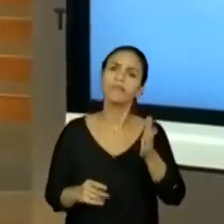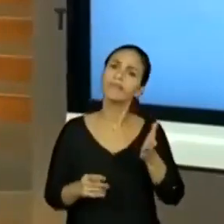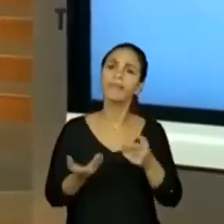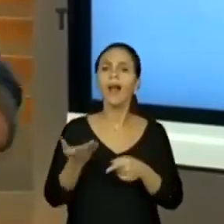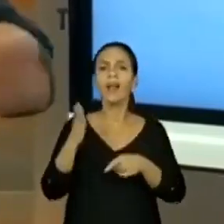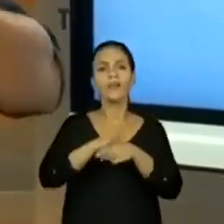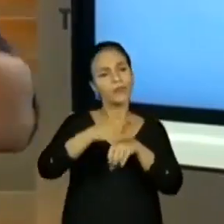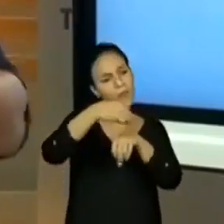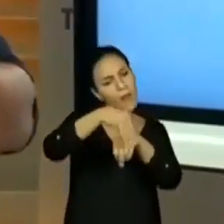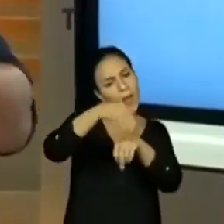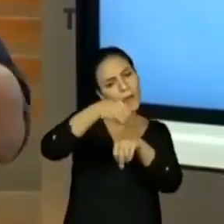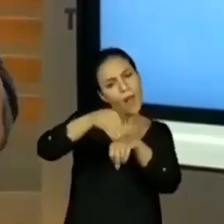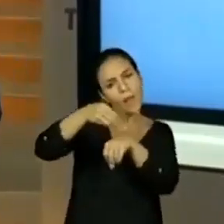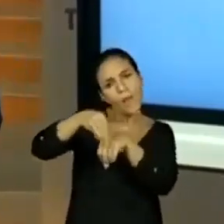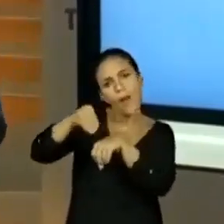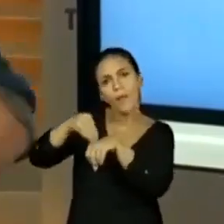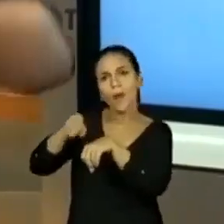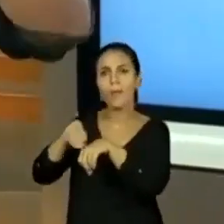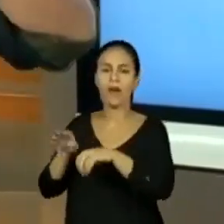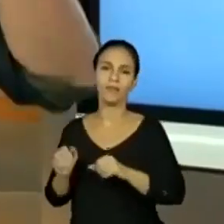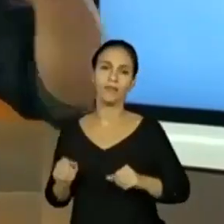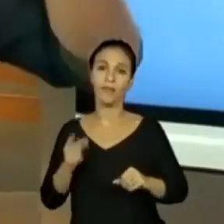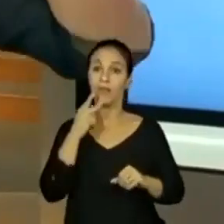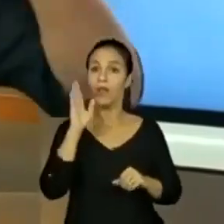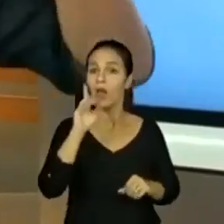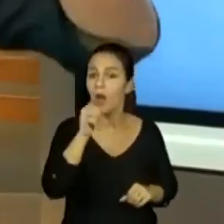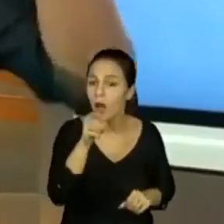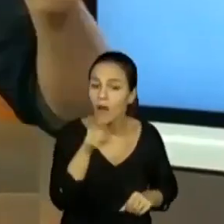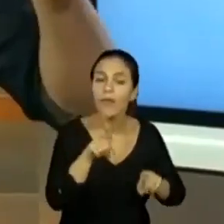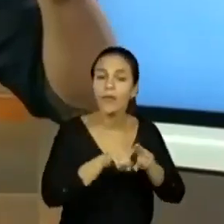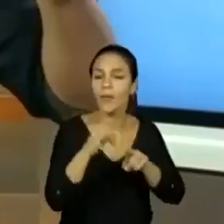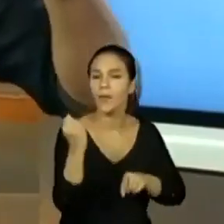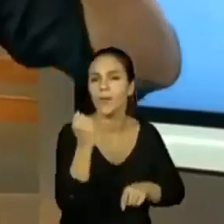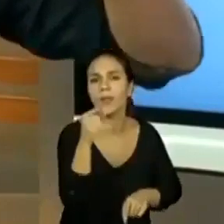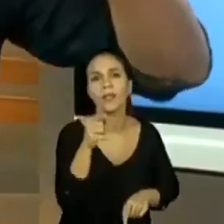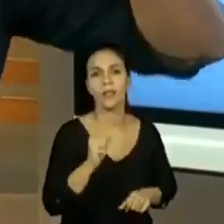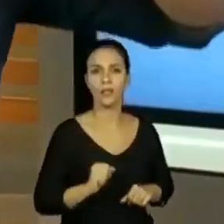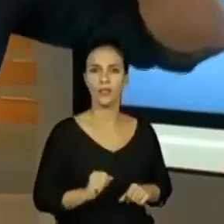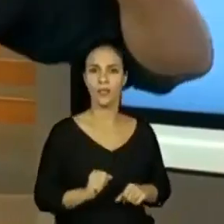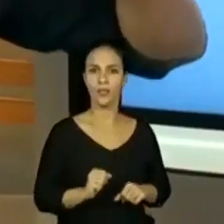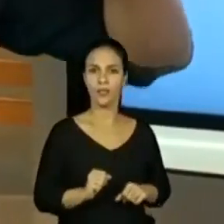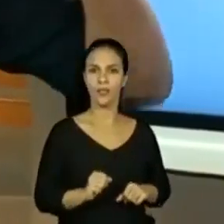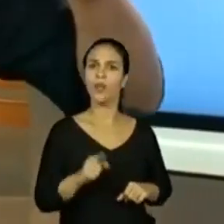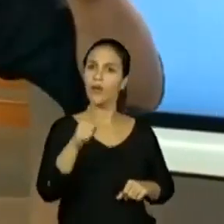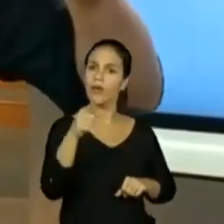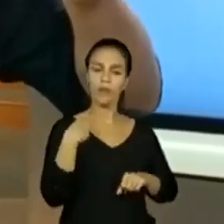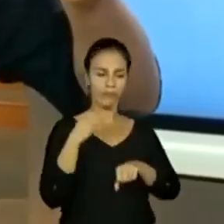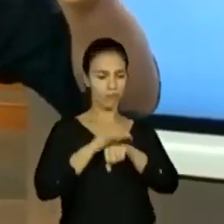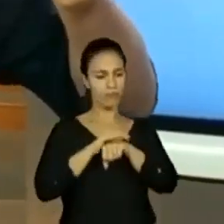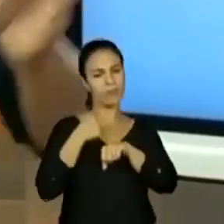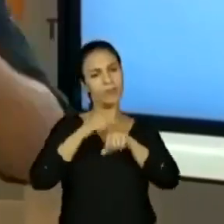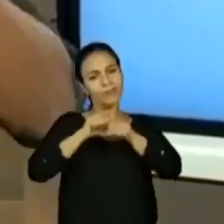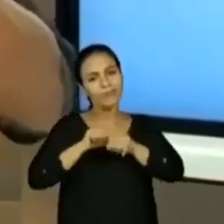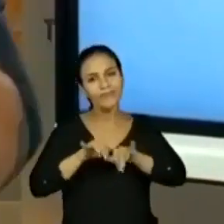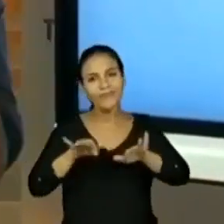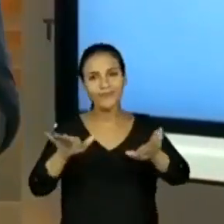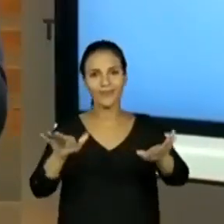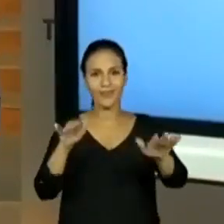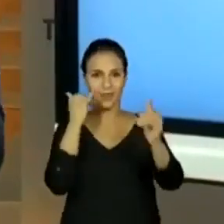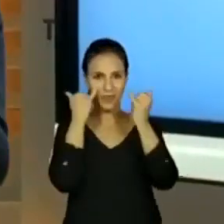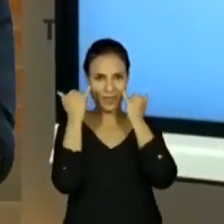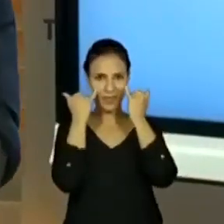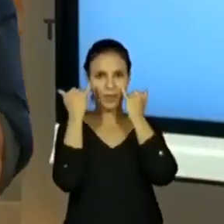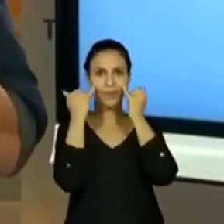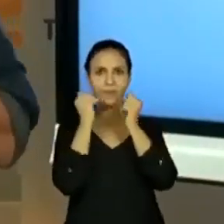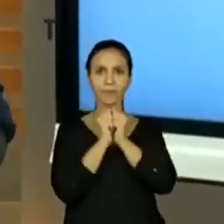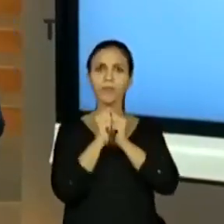informação que eu estou construindo. Vire para ela e fale, você também é importante. Se torne multiplicador. Então, partir do